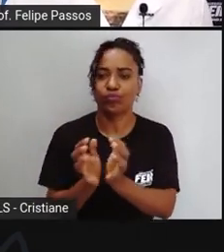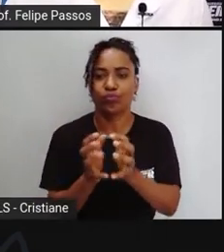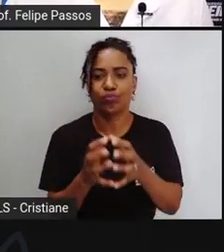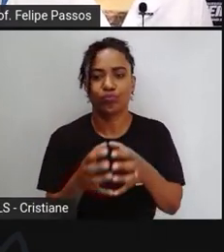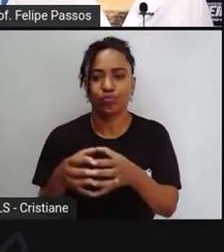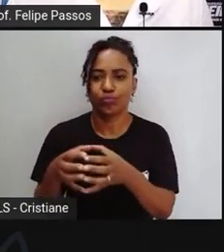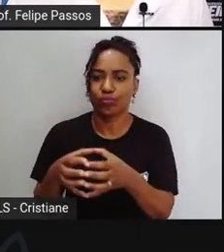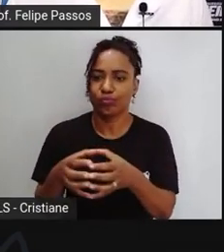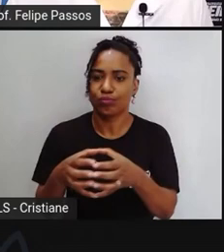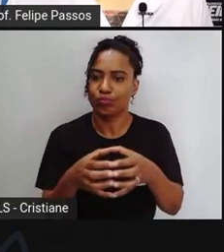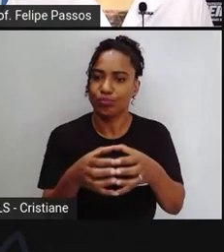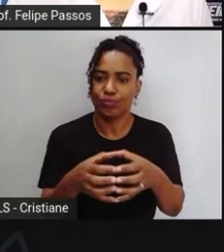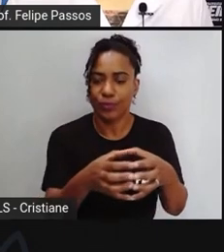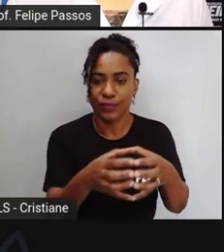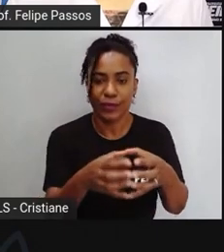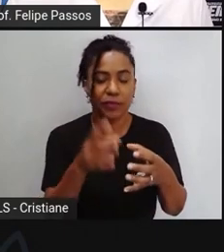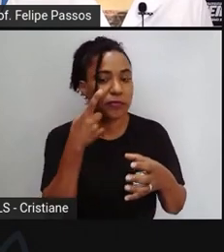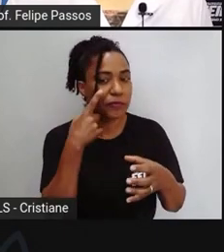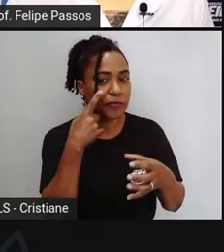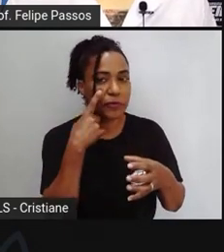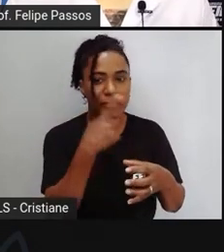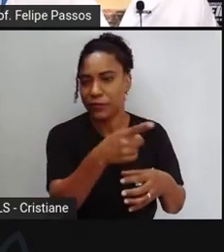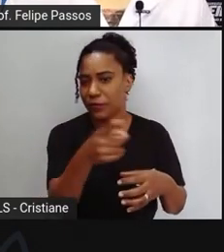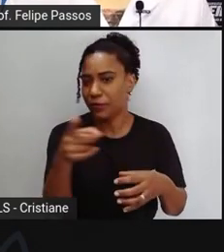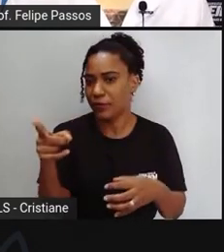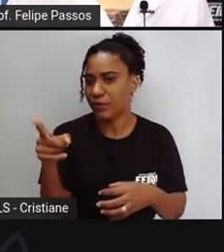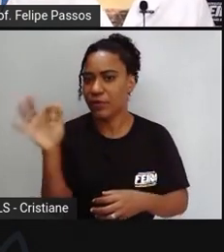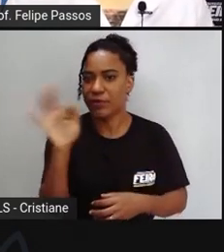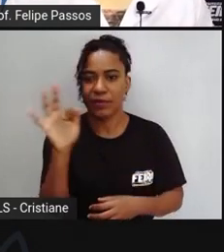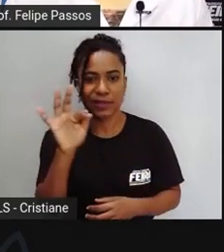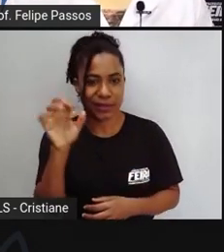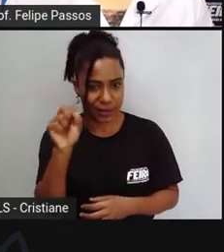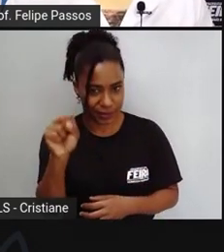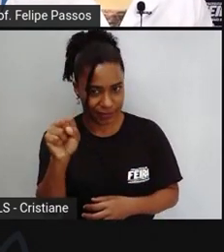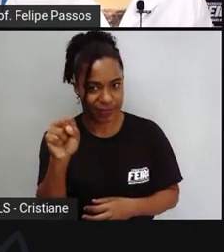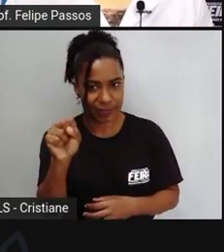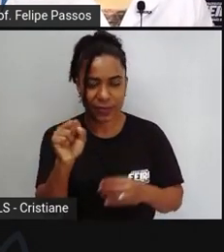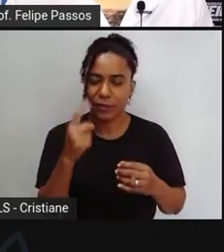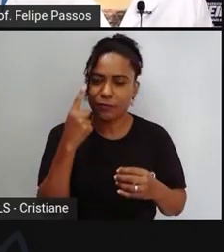cidade e ele, ao final,